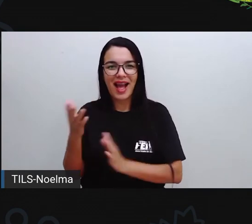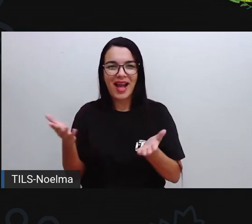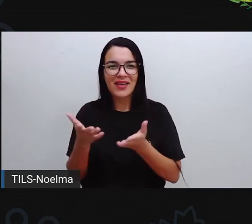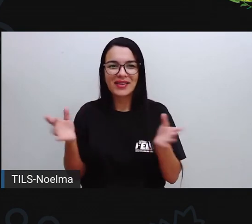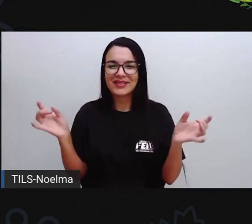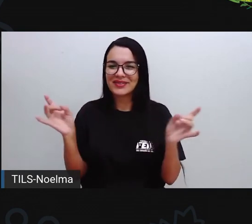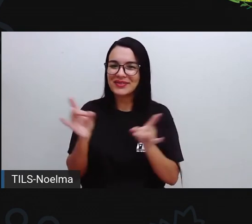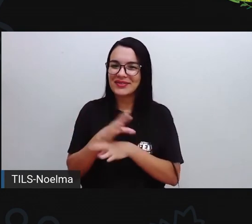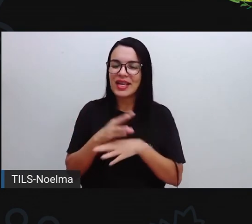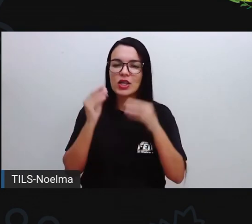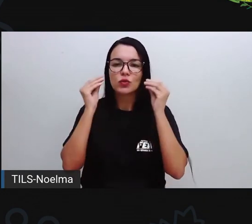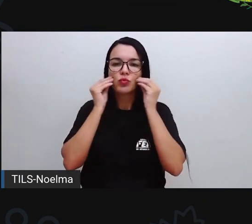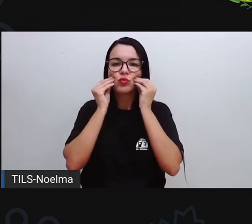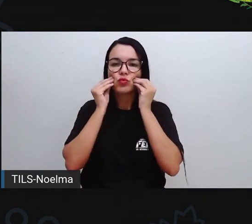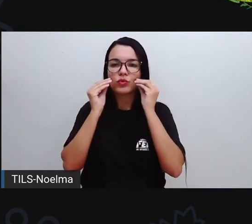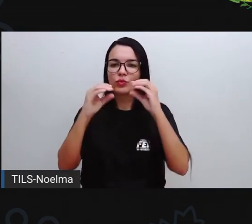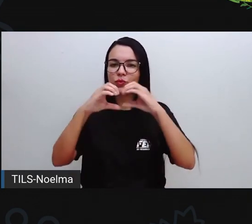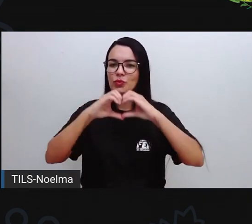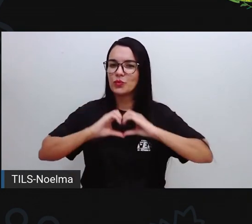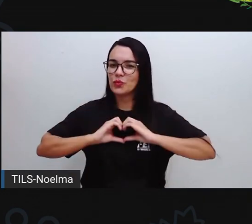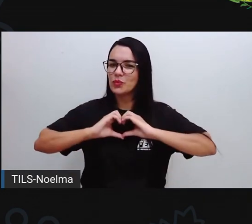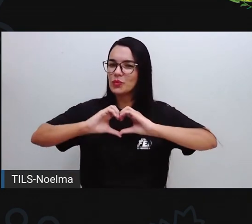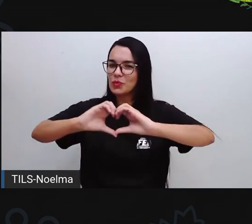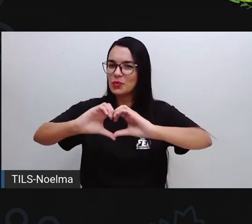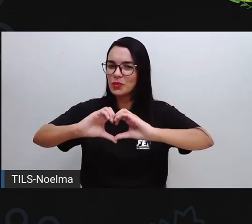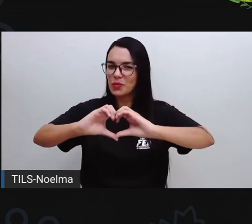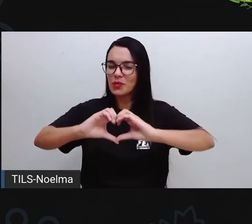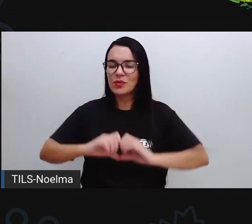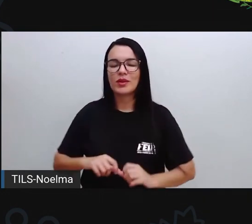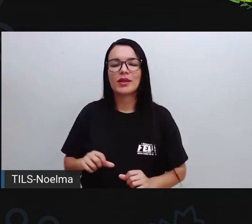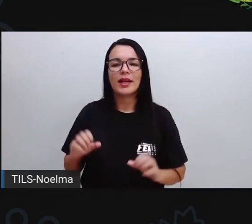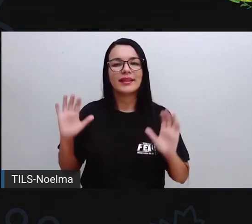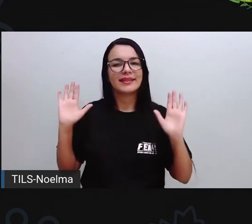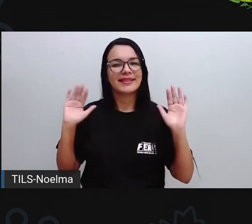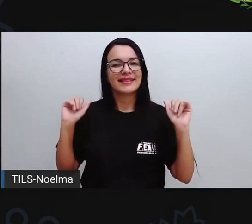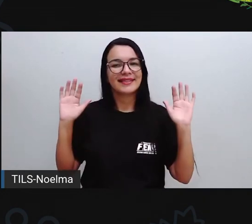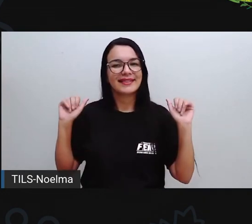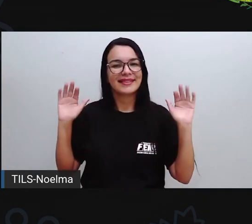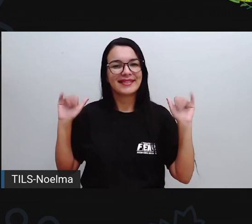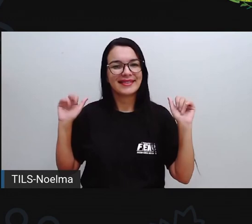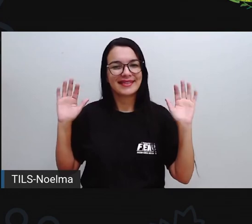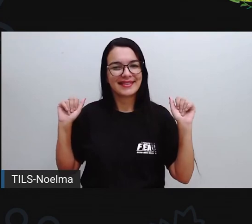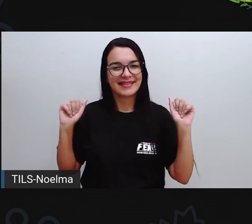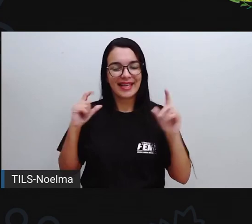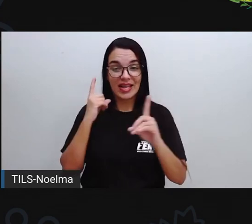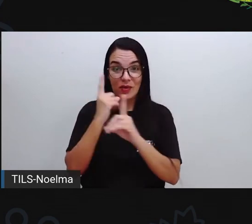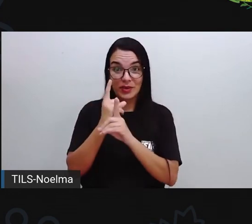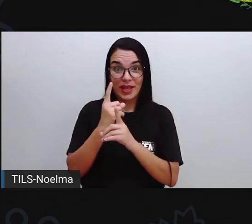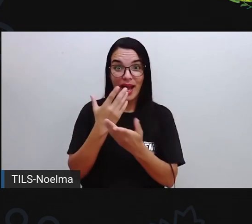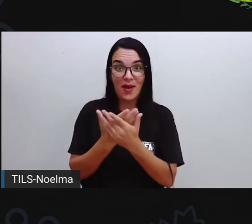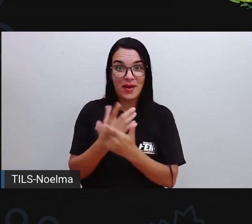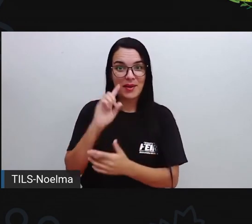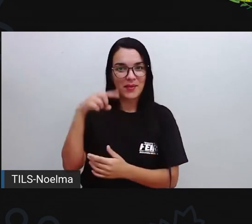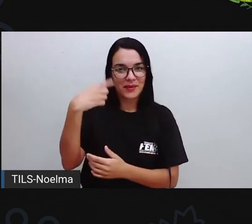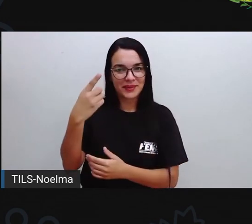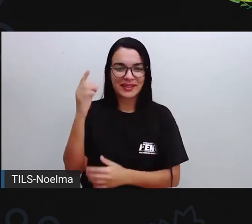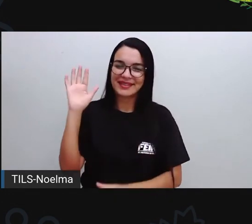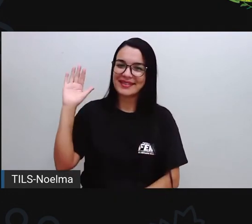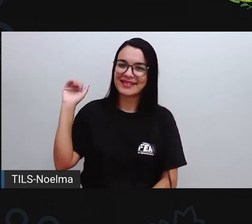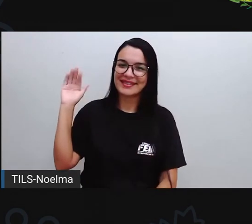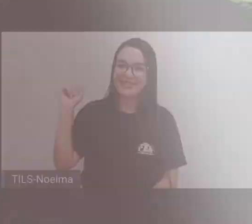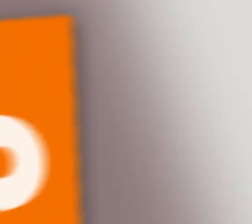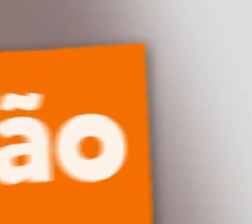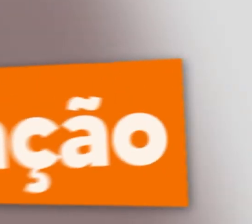ficando por aqui. Um beijo no coração de cada um de vocês. E a gente se encontra na nossa próxima aula. Tchau, tchau!